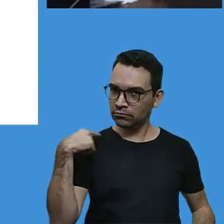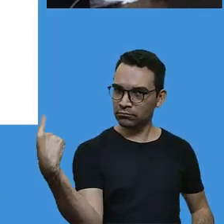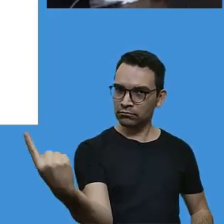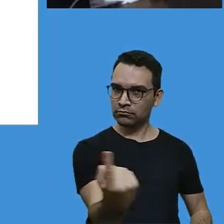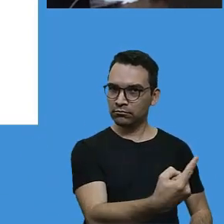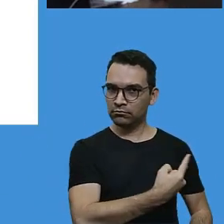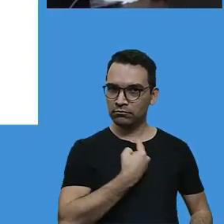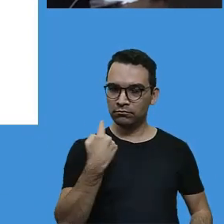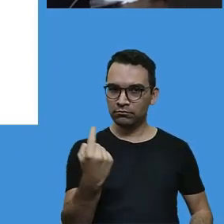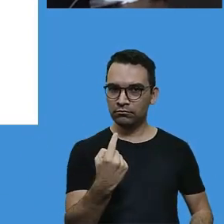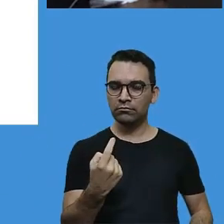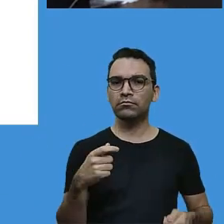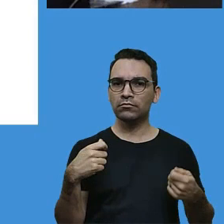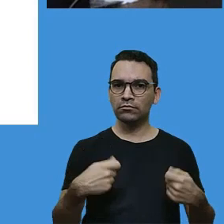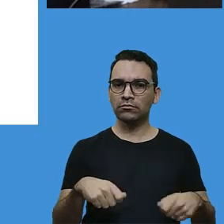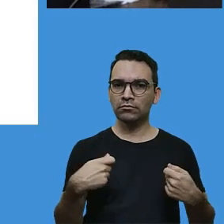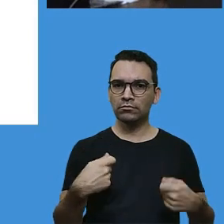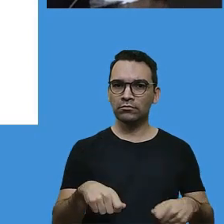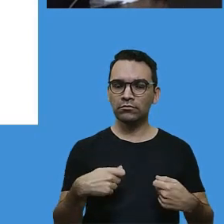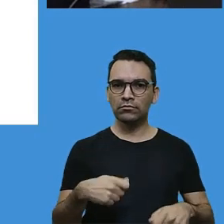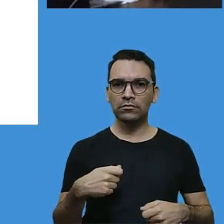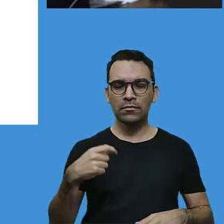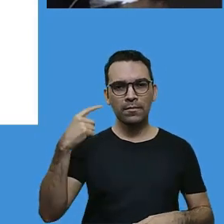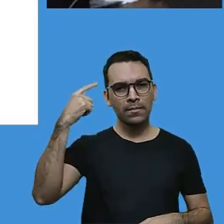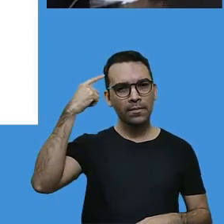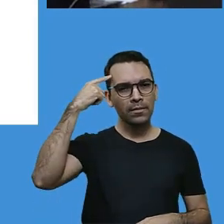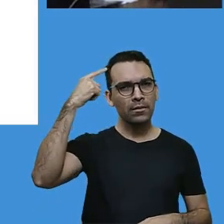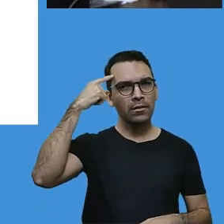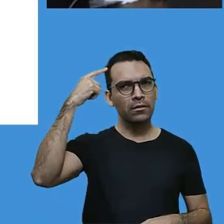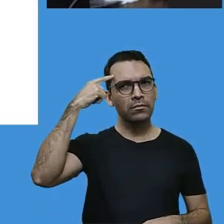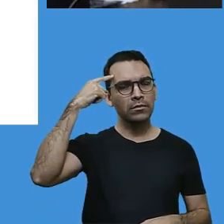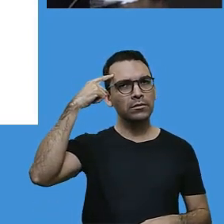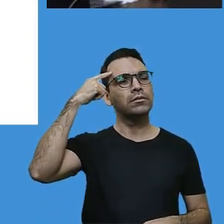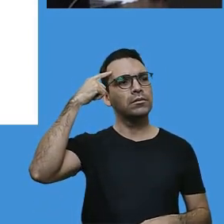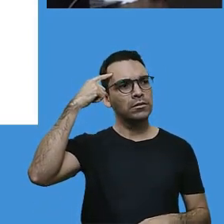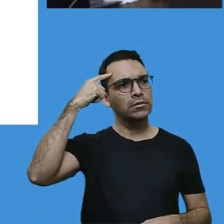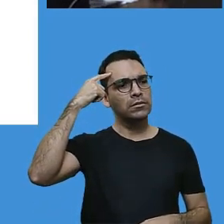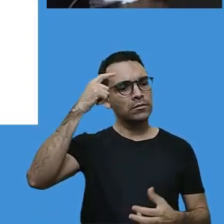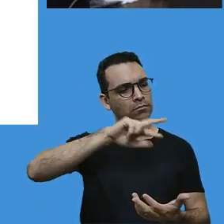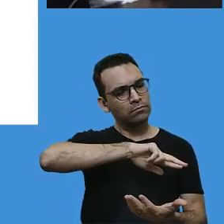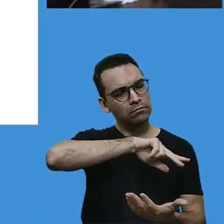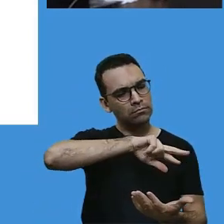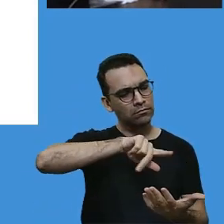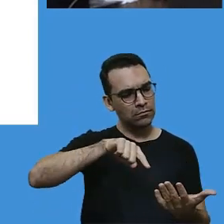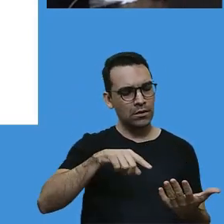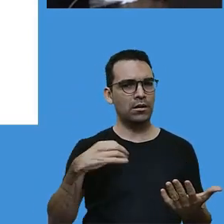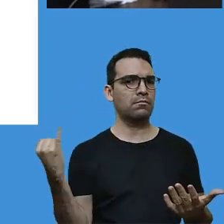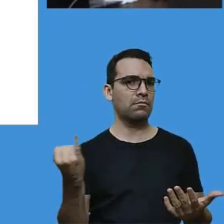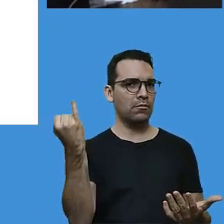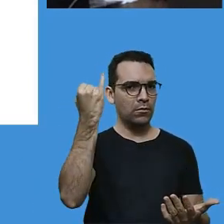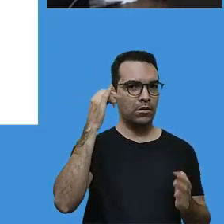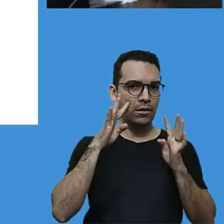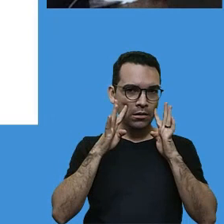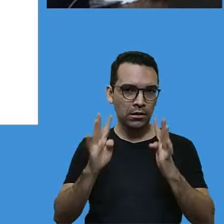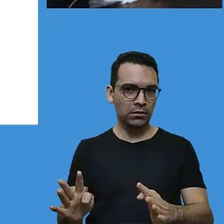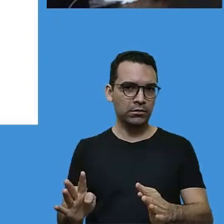retomada de alguns itens que são importantes para que o aluno consiga avançar.